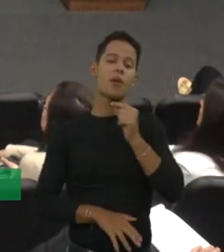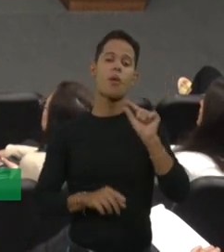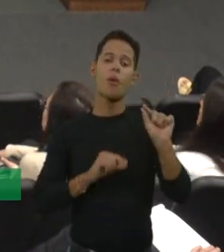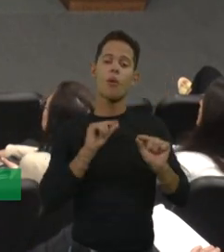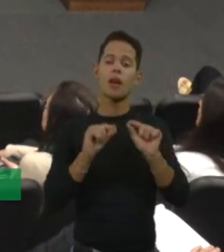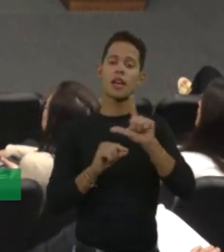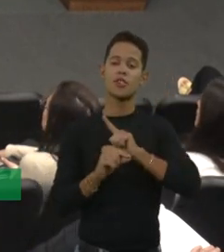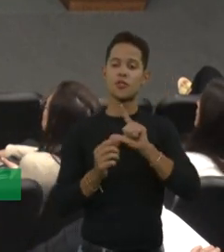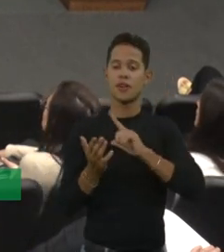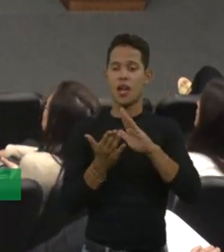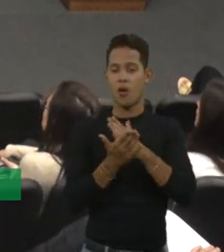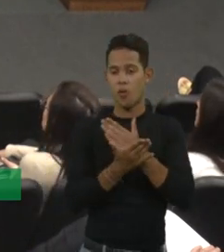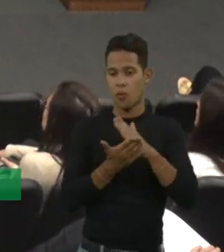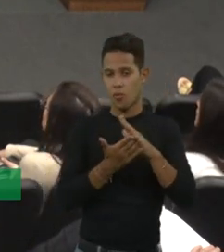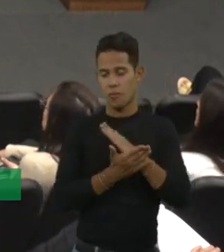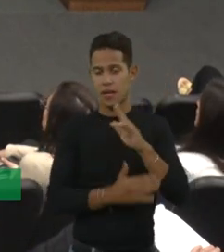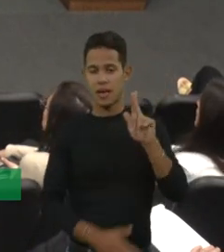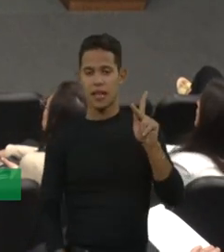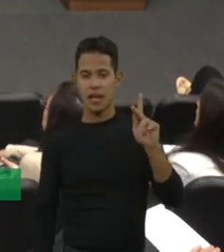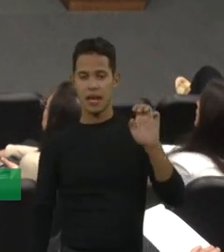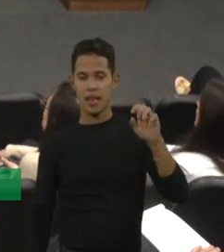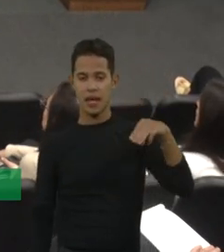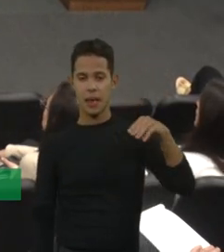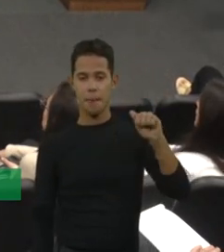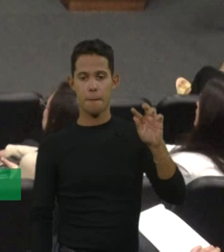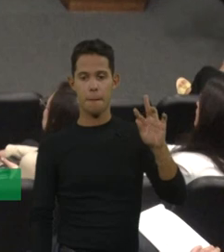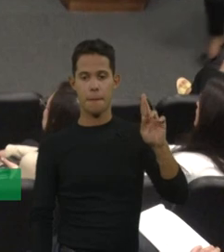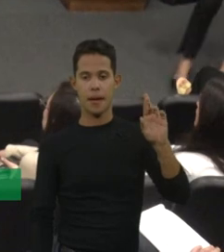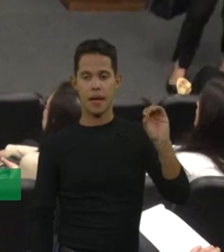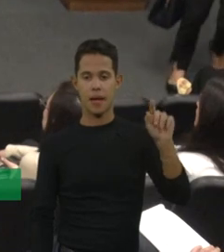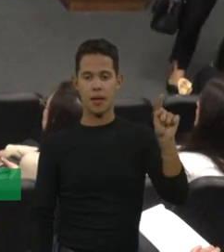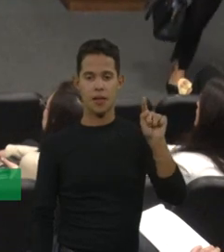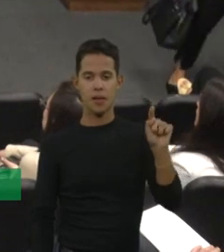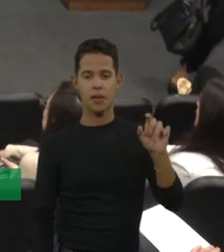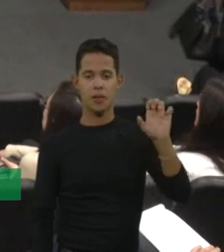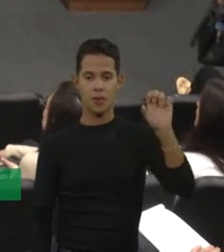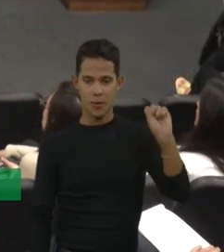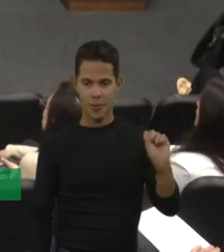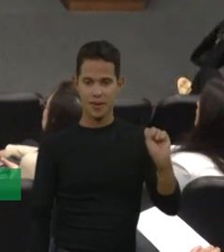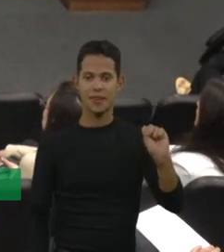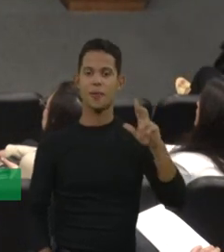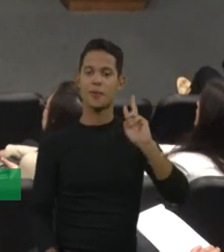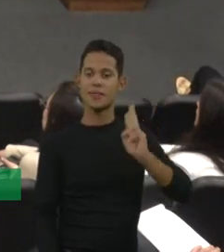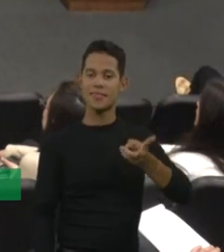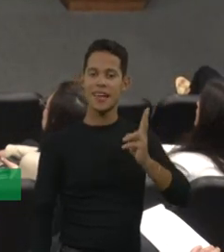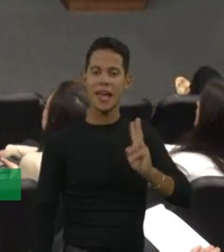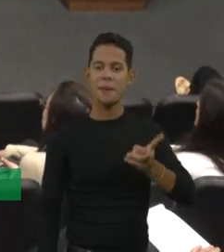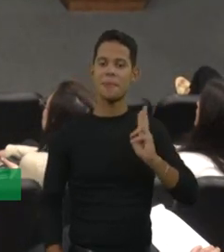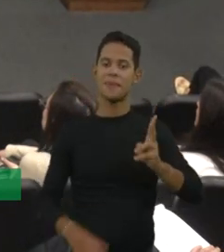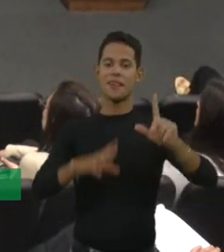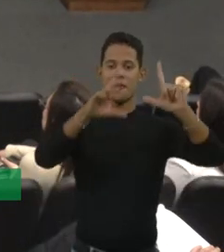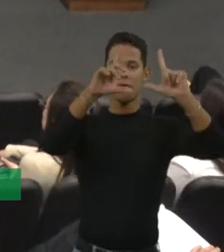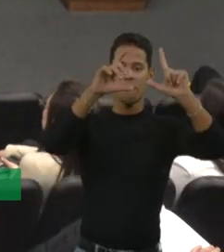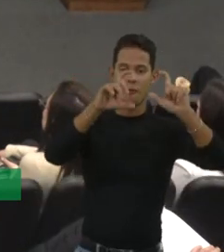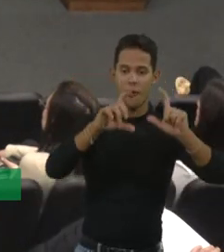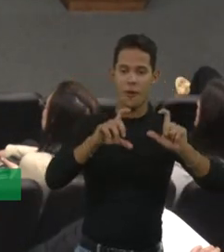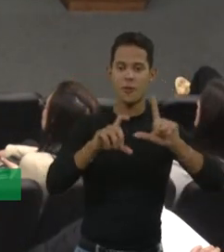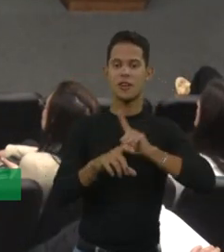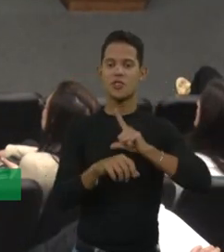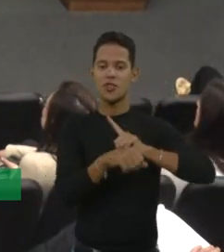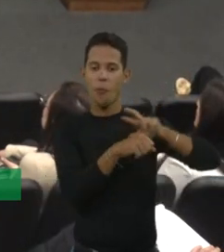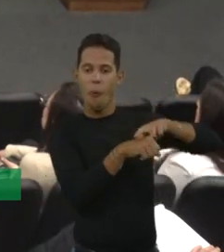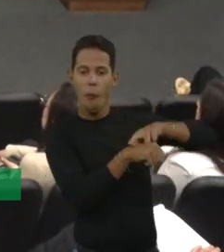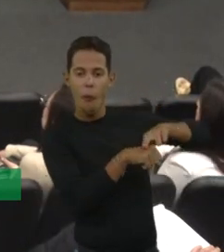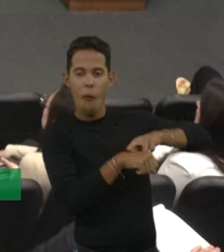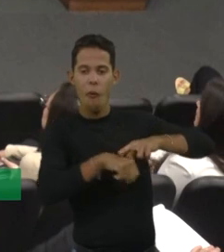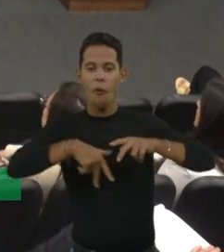algumas hemartroses, e depois alguns historiadores viram que sempre batia foto que já tinha alguma hemartrose no joelho. Então,